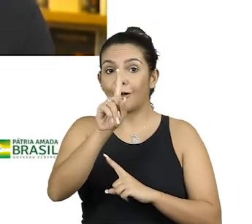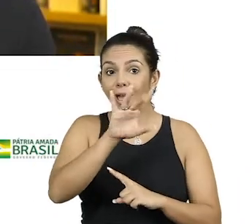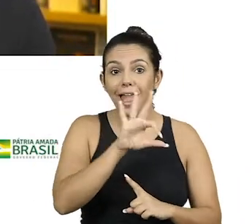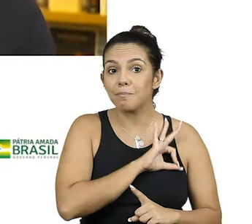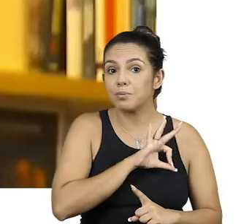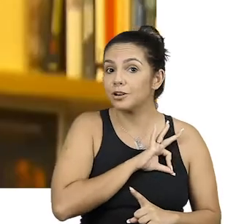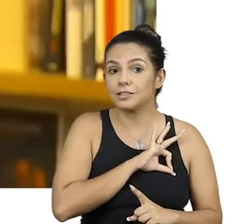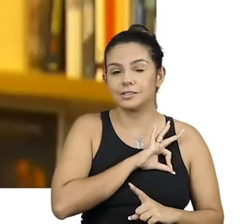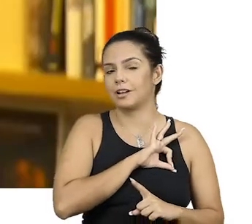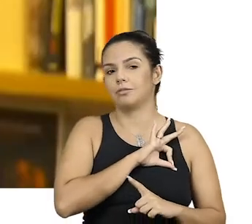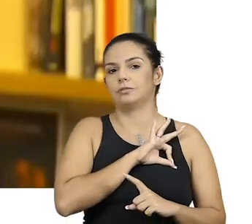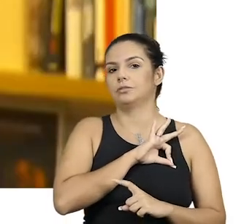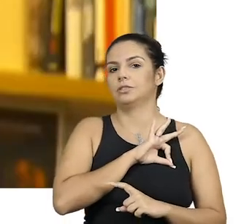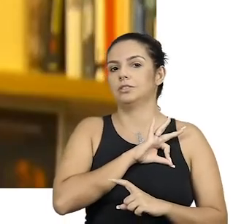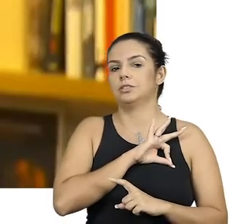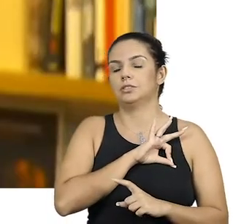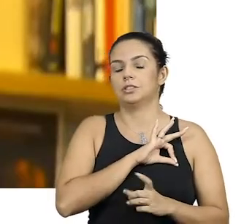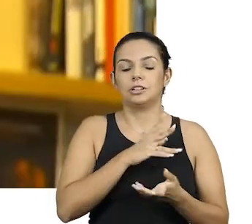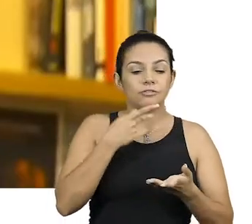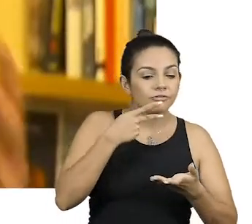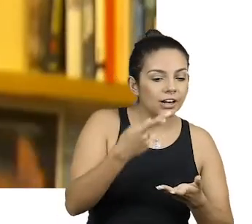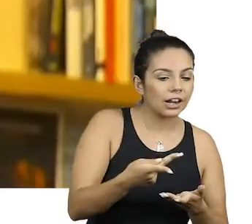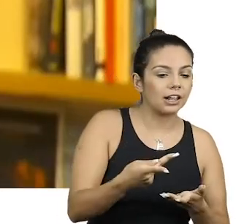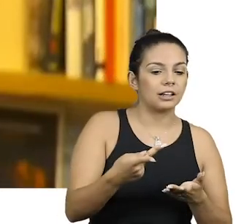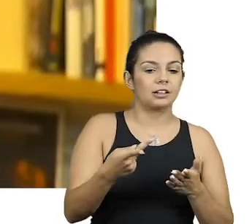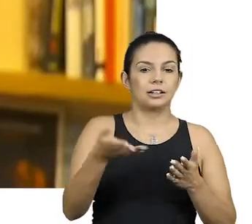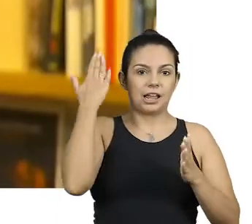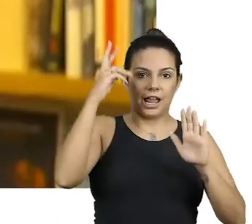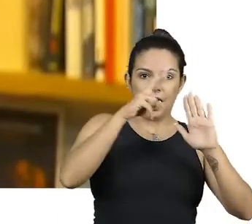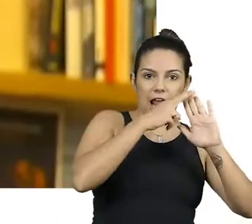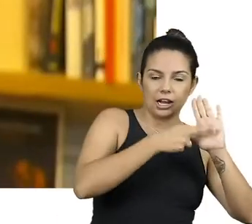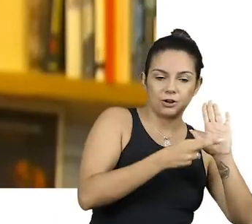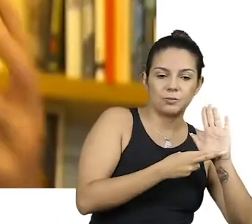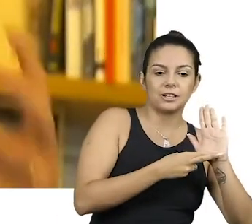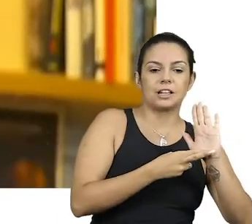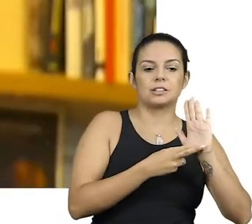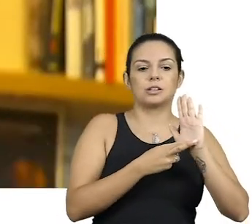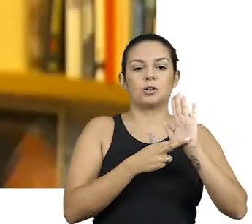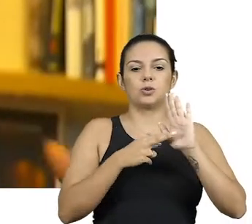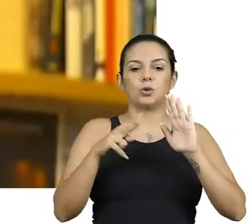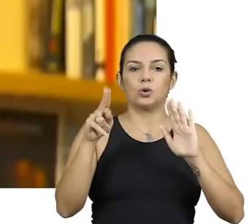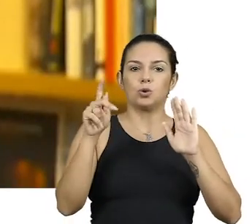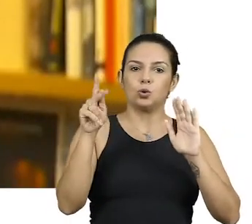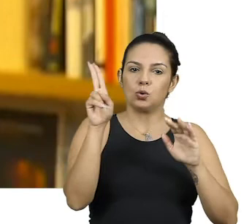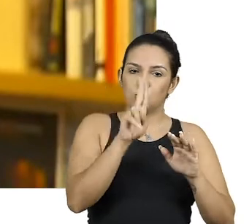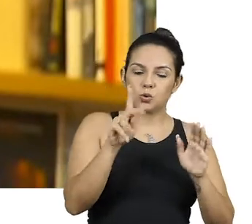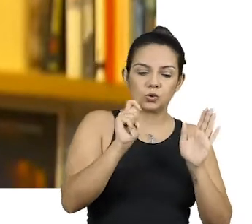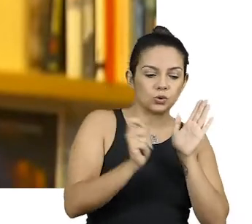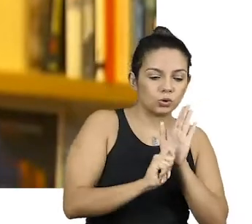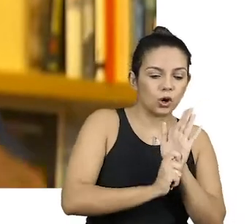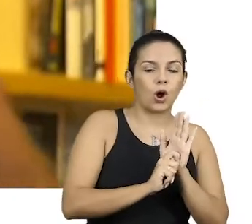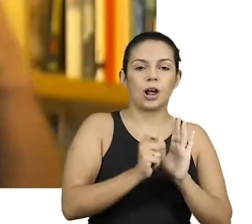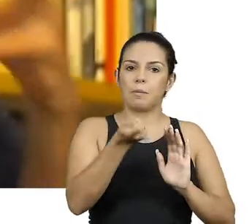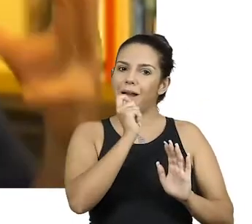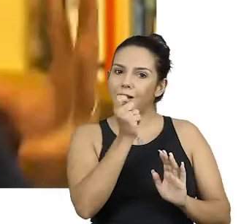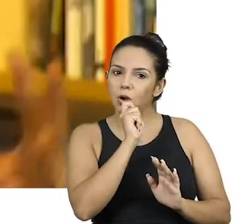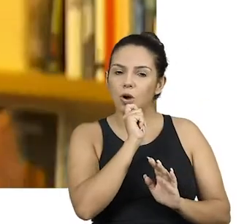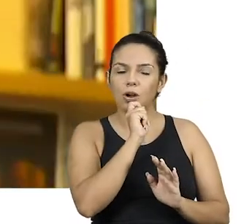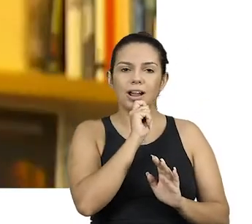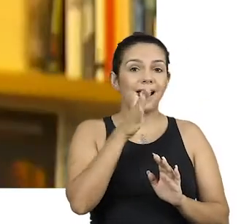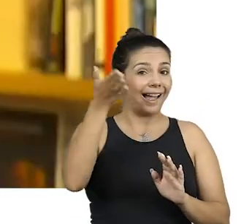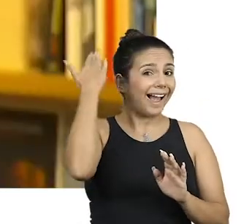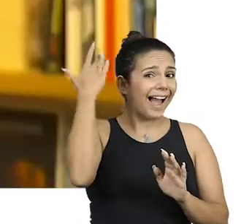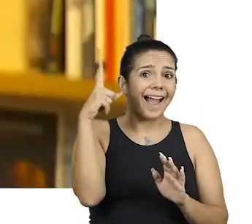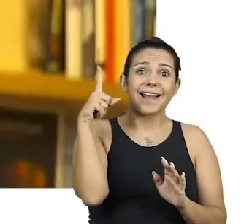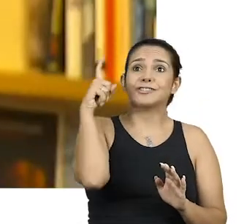para se falar da regulamentação do uso de drogas, da maconha e de outras drogas, nossa, era